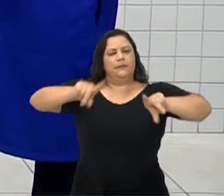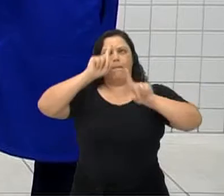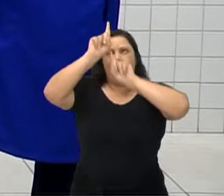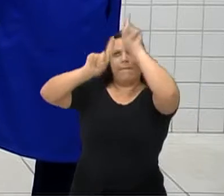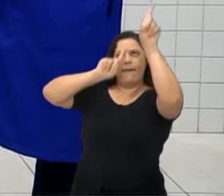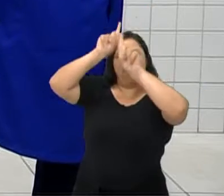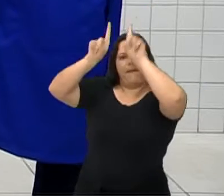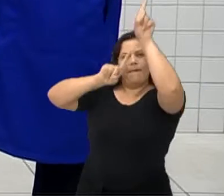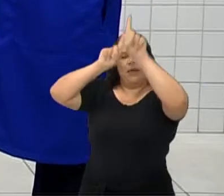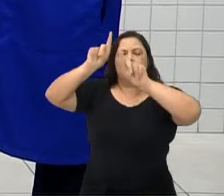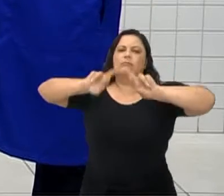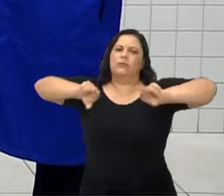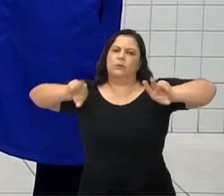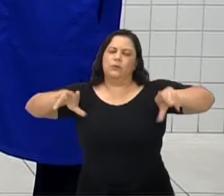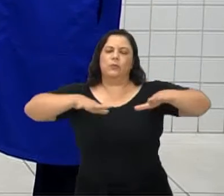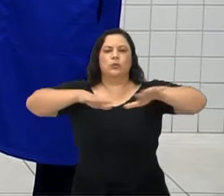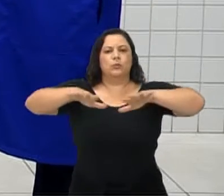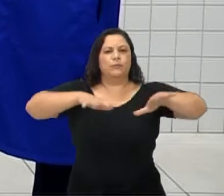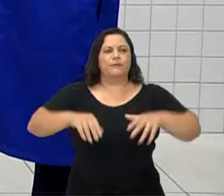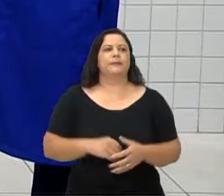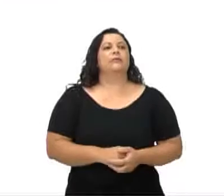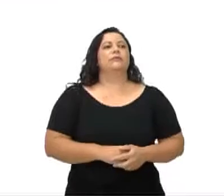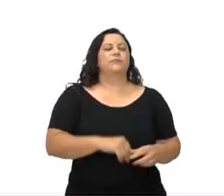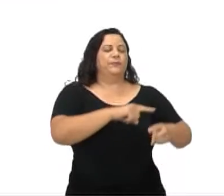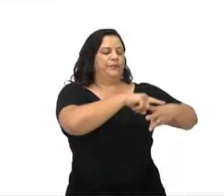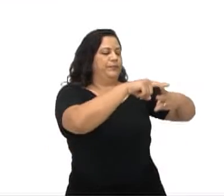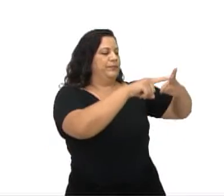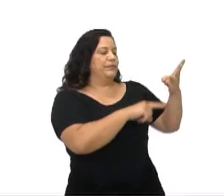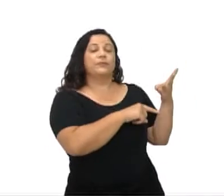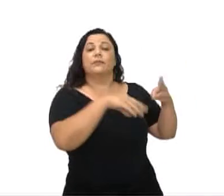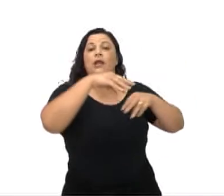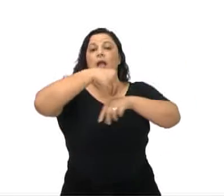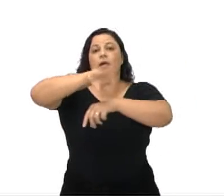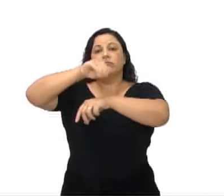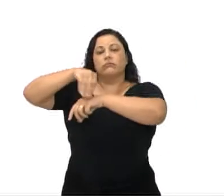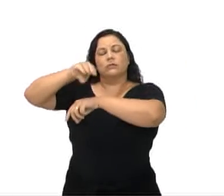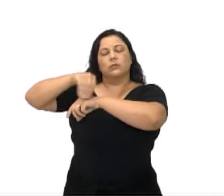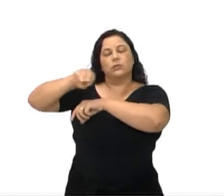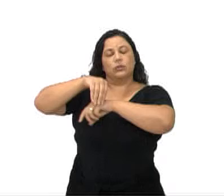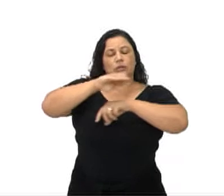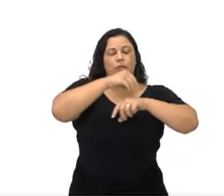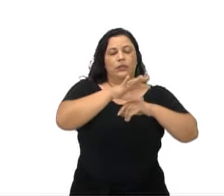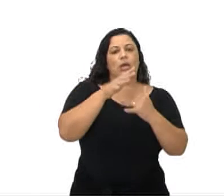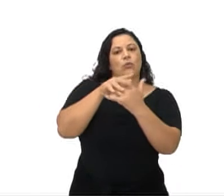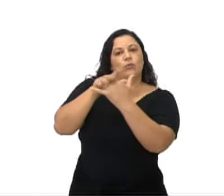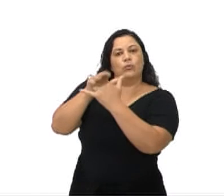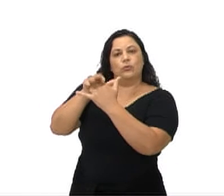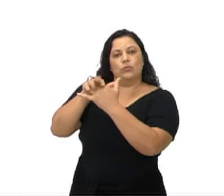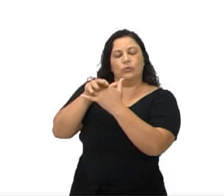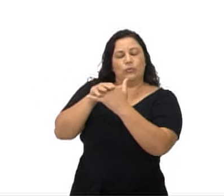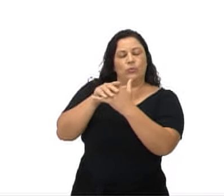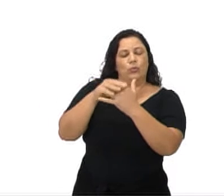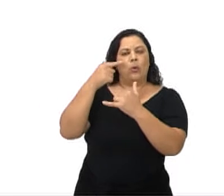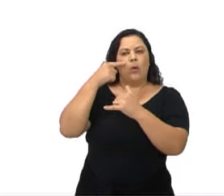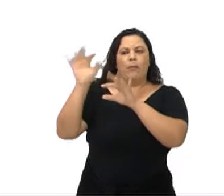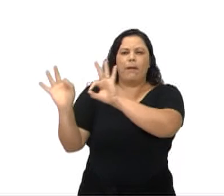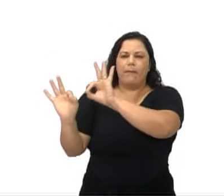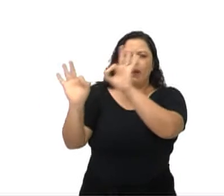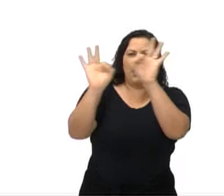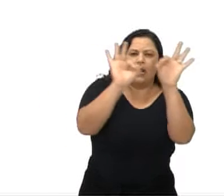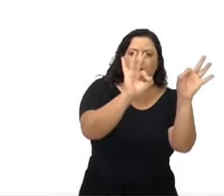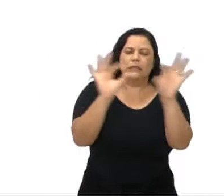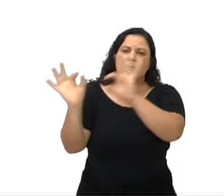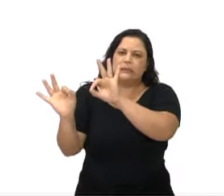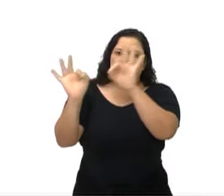gente deixa aqui três dicas pra vocês de vídeos lá no YouTube, aonde vocês vão poder conhecer